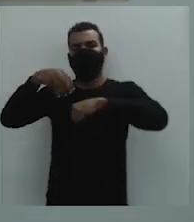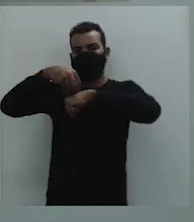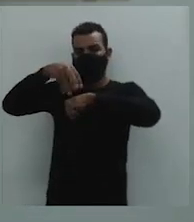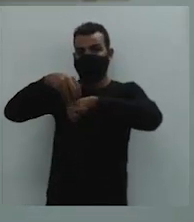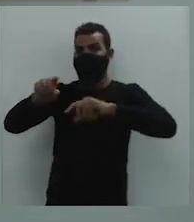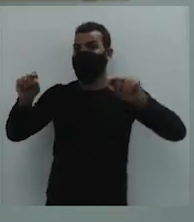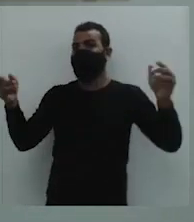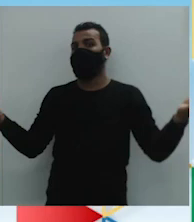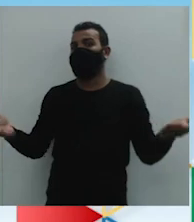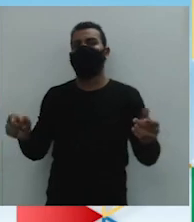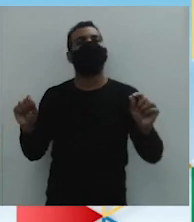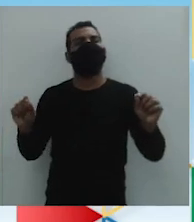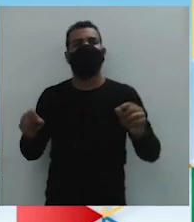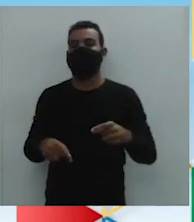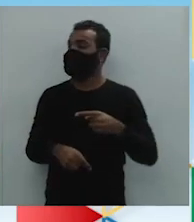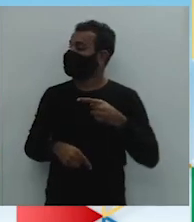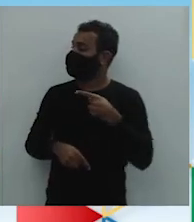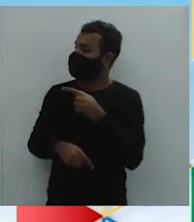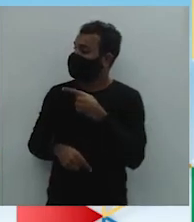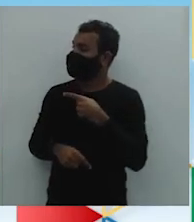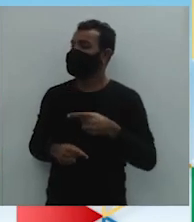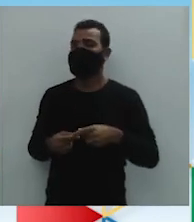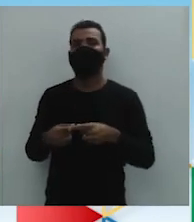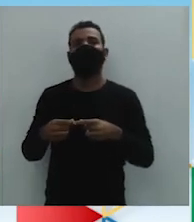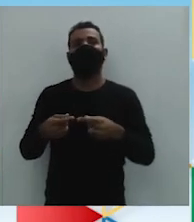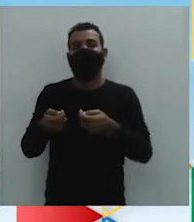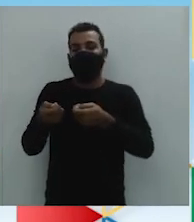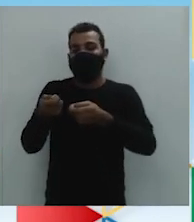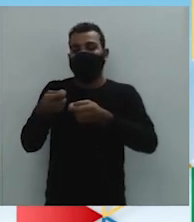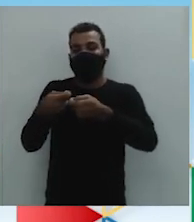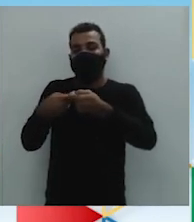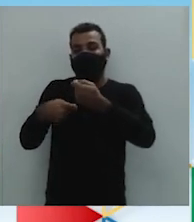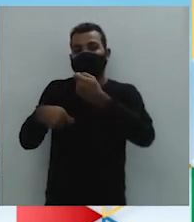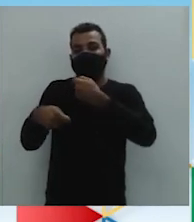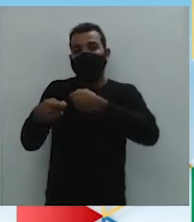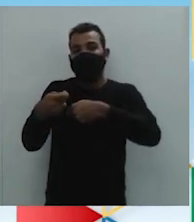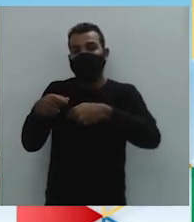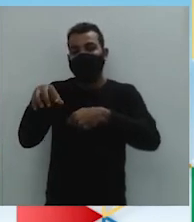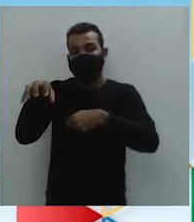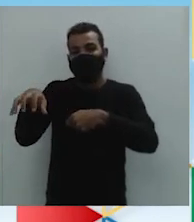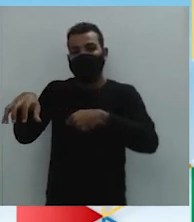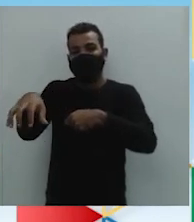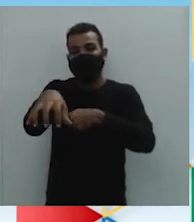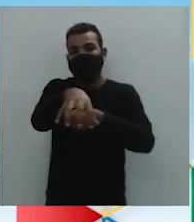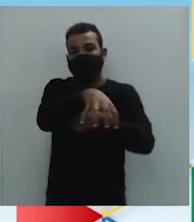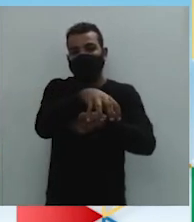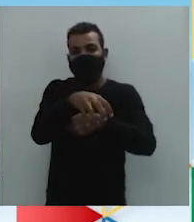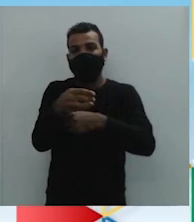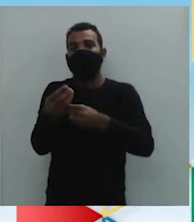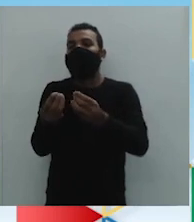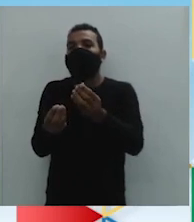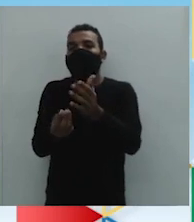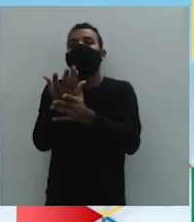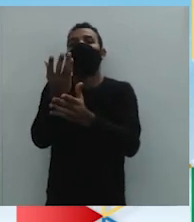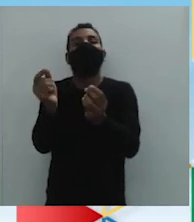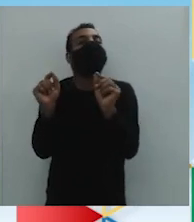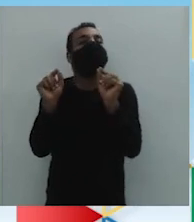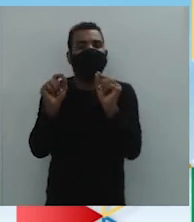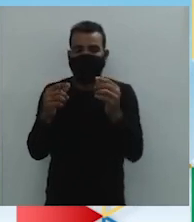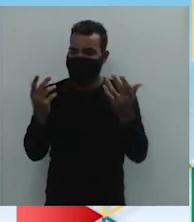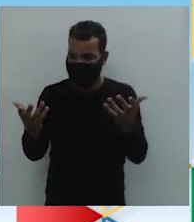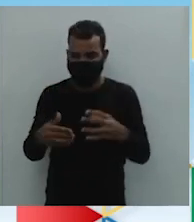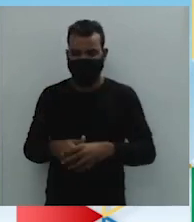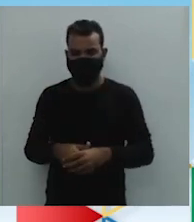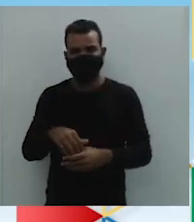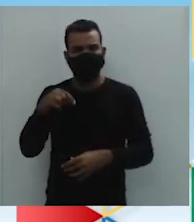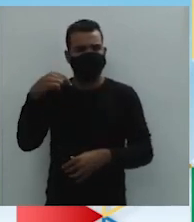abordar hoje é fluxos econômicos na formação territorial do Brasil, certo? Mas